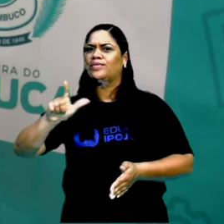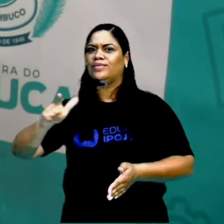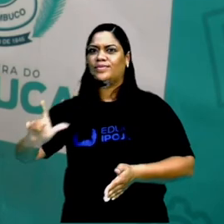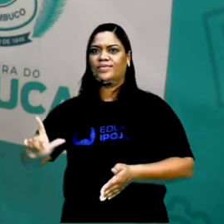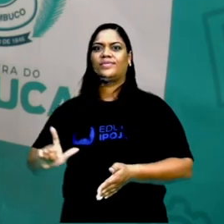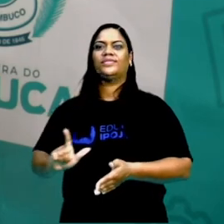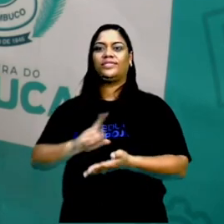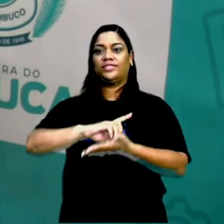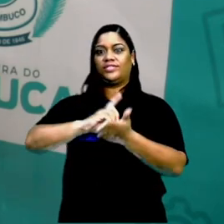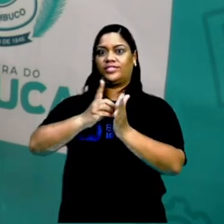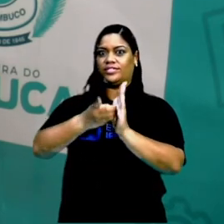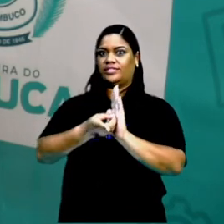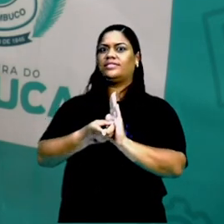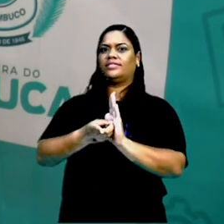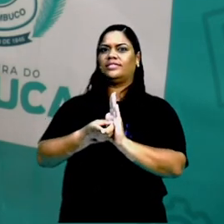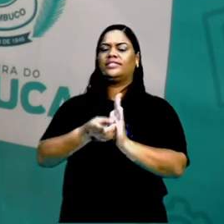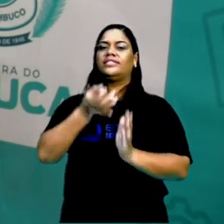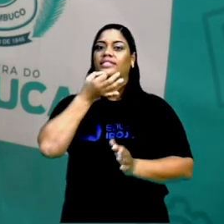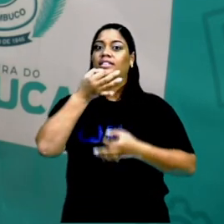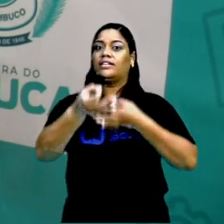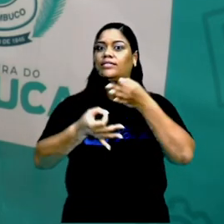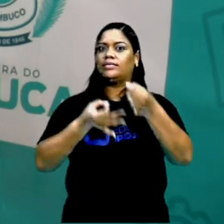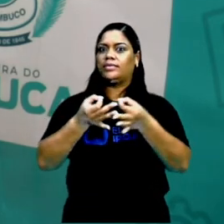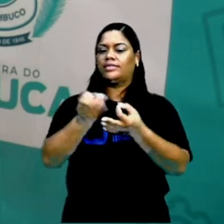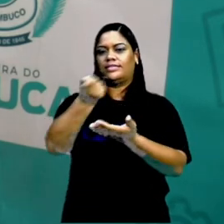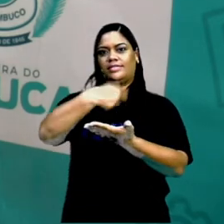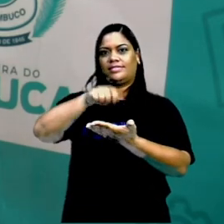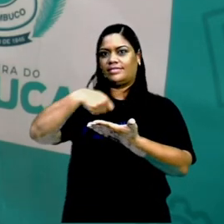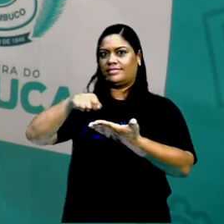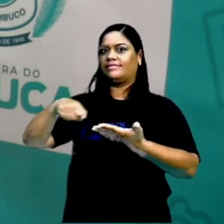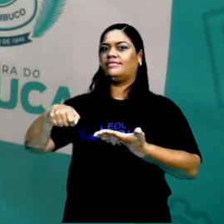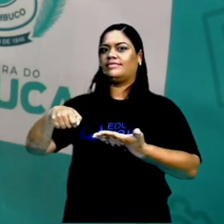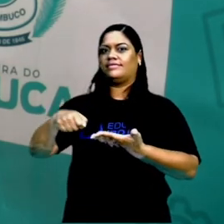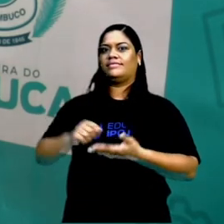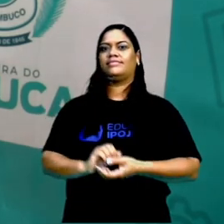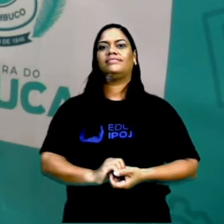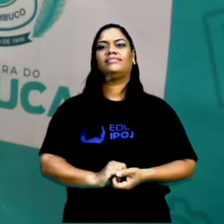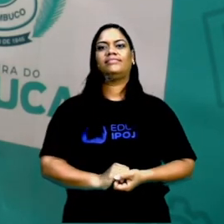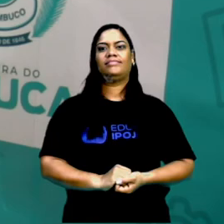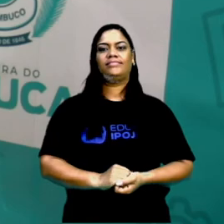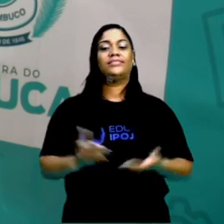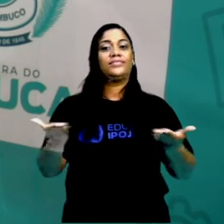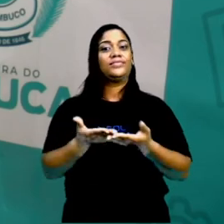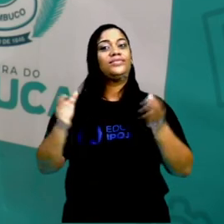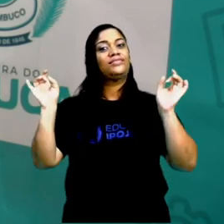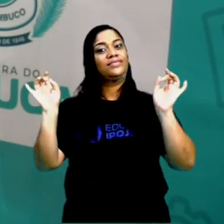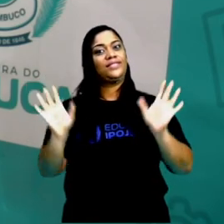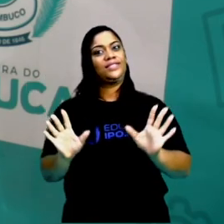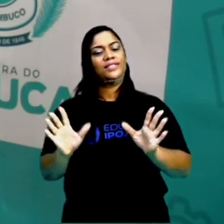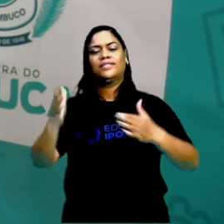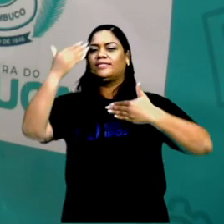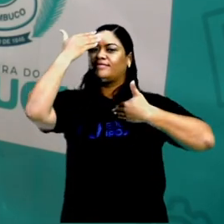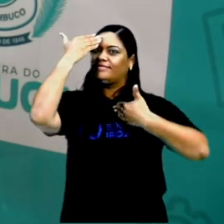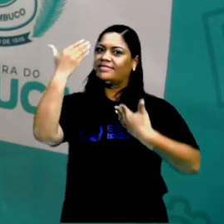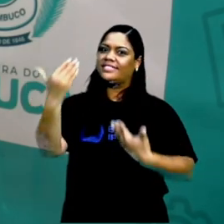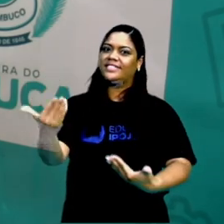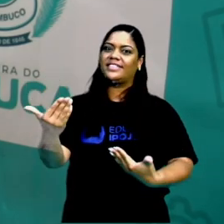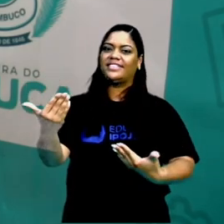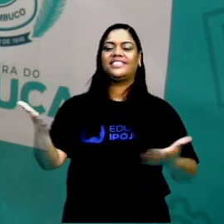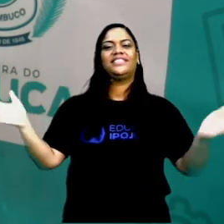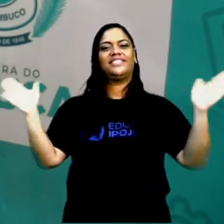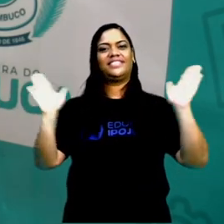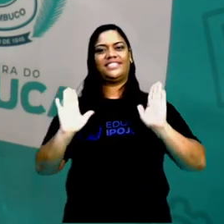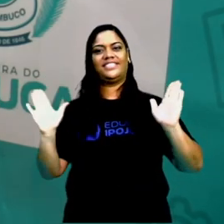possuem a natureza argumentativa e anotem tudo no caderno. Por hoje é só. Muito obrigada.